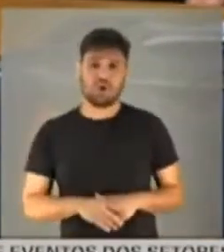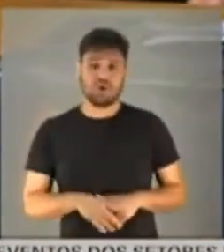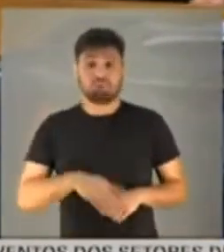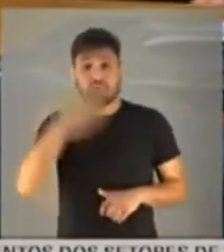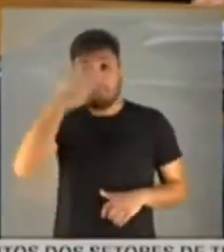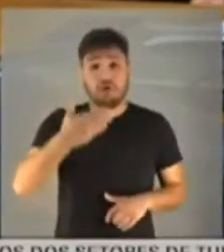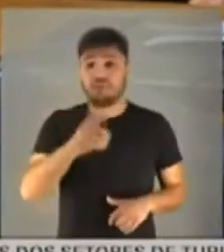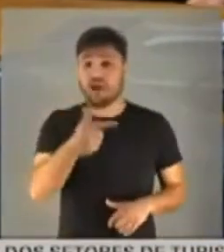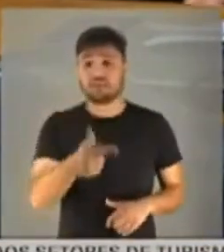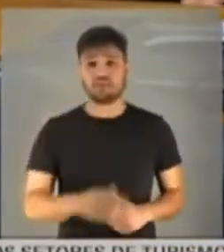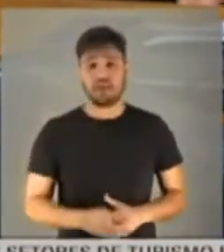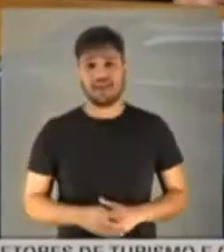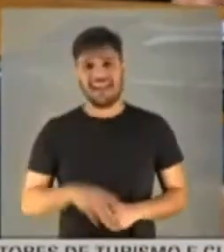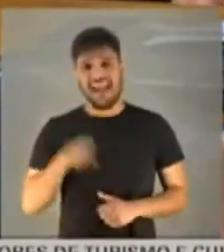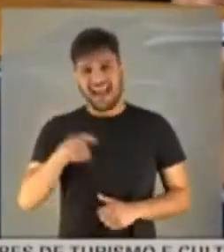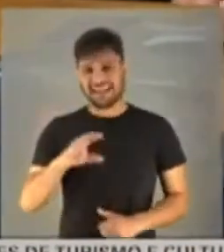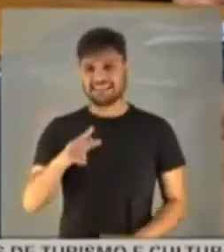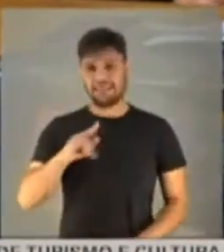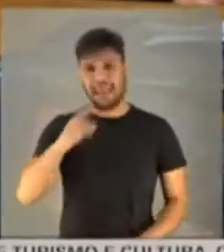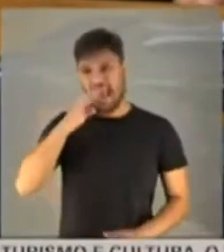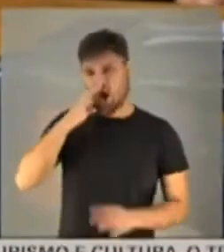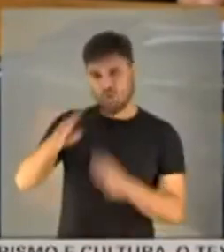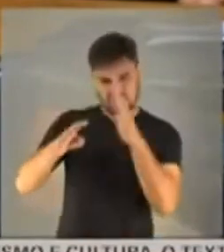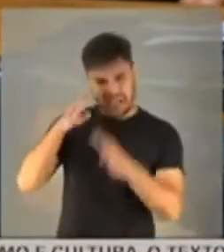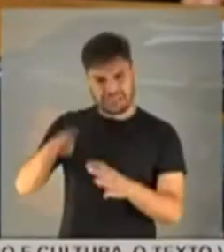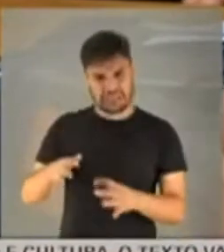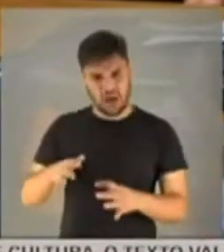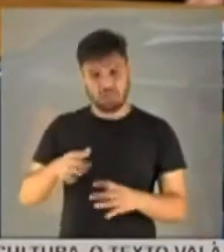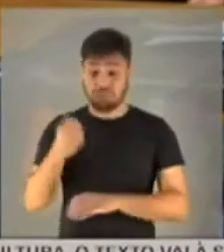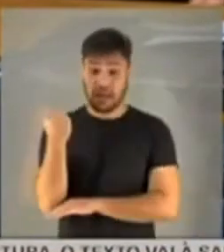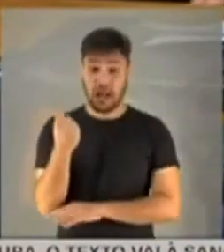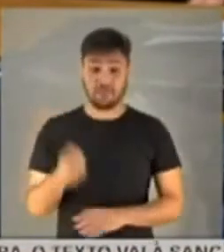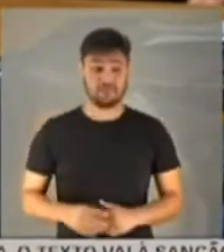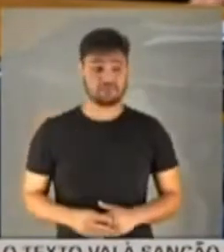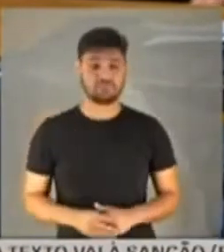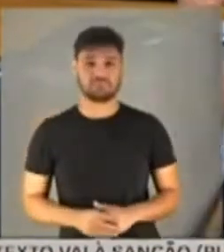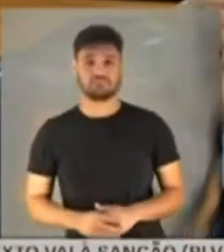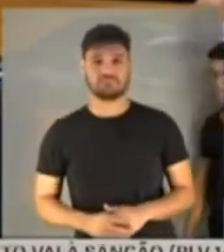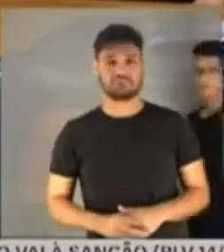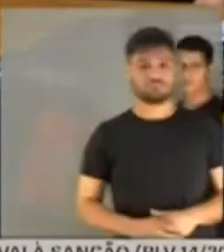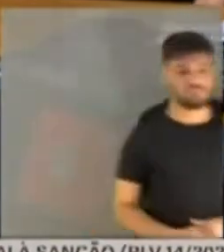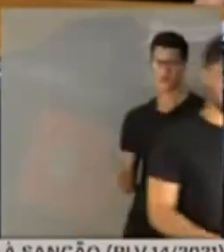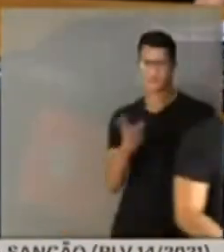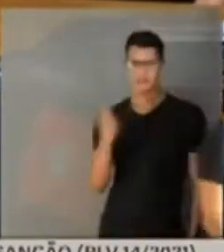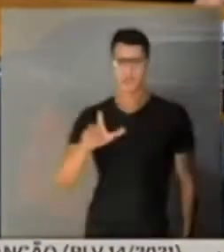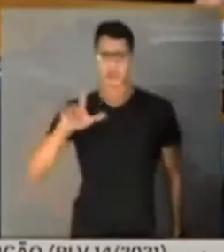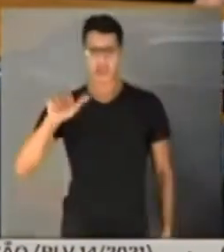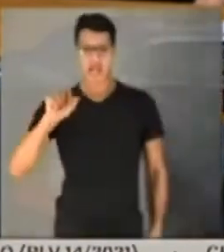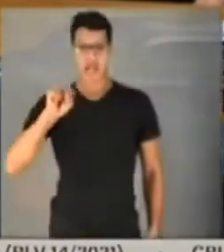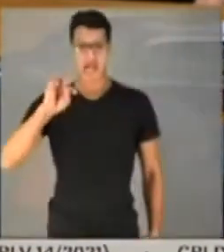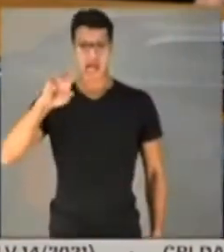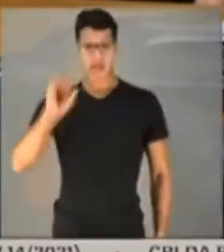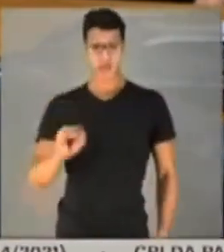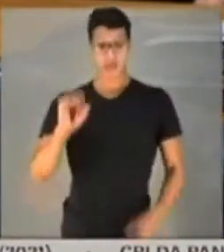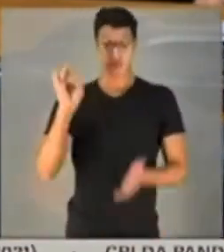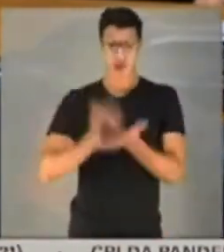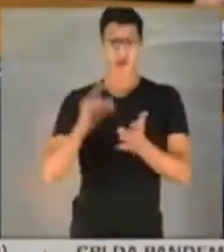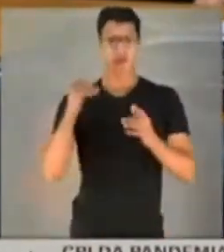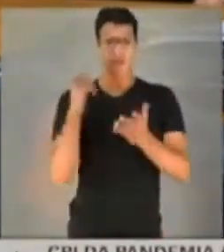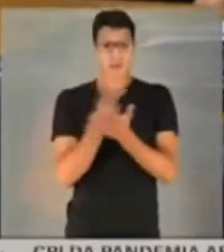é uma operação acusatória grave, sem lastro nos fatos, mesmo porque